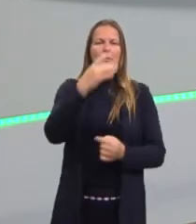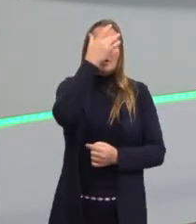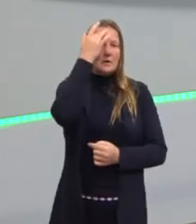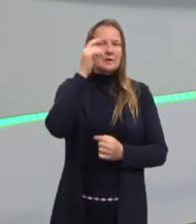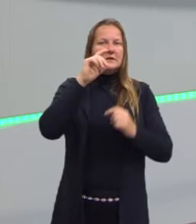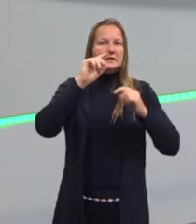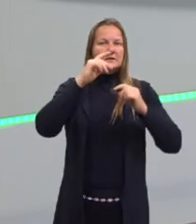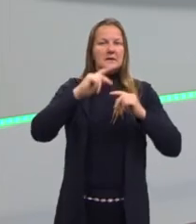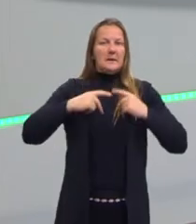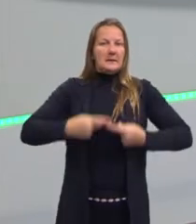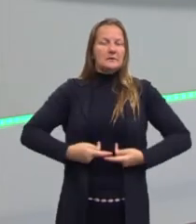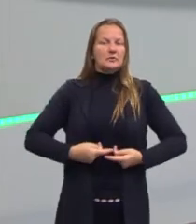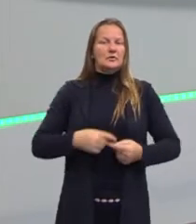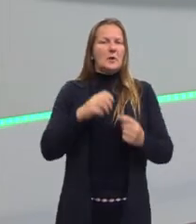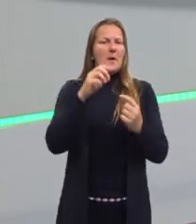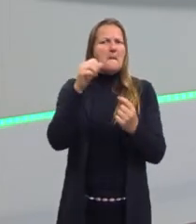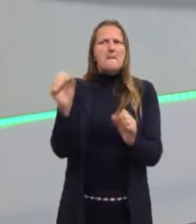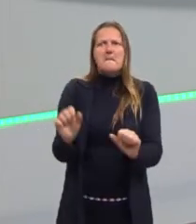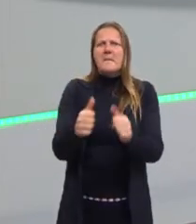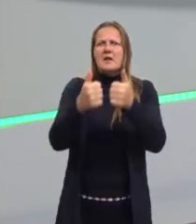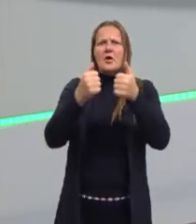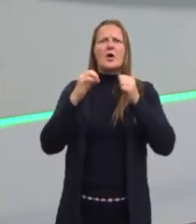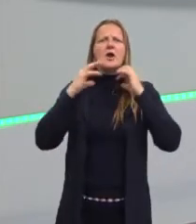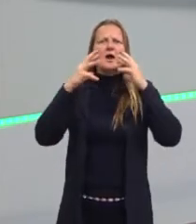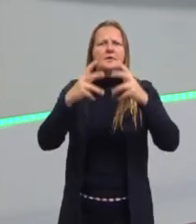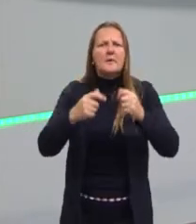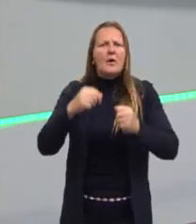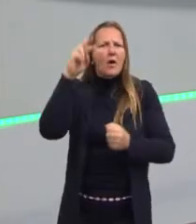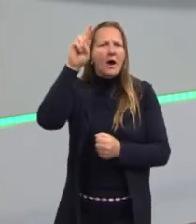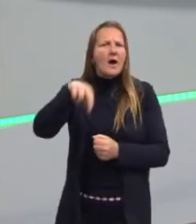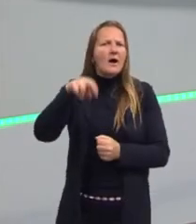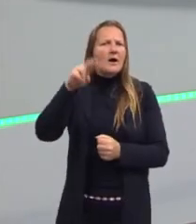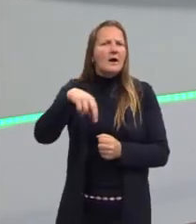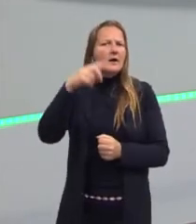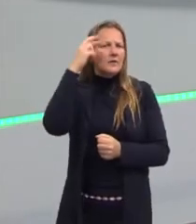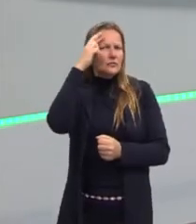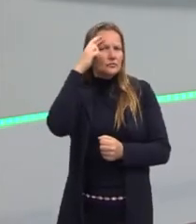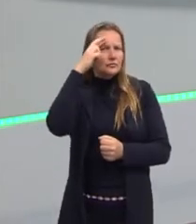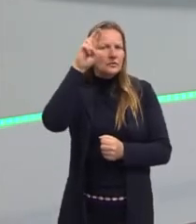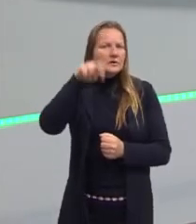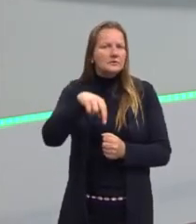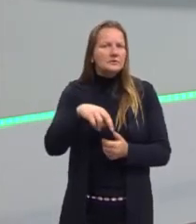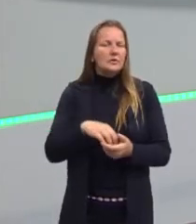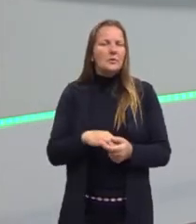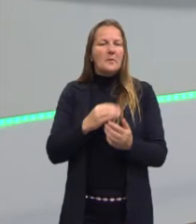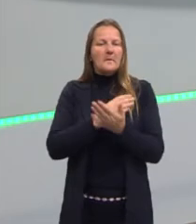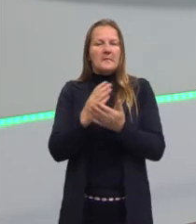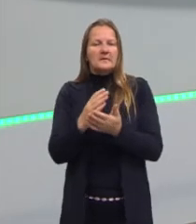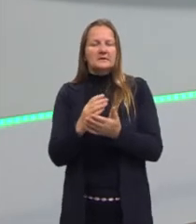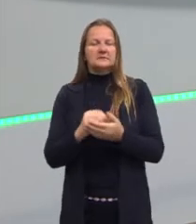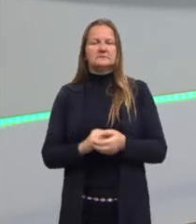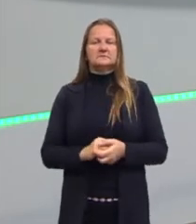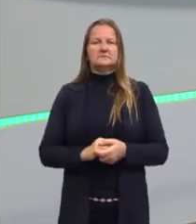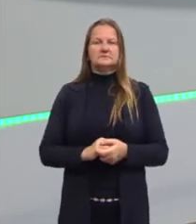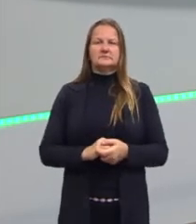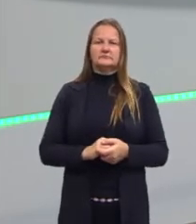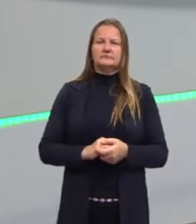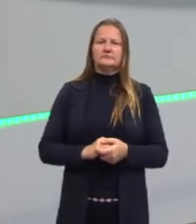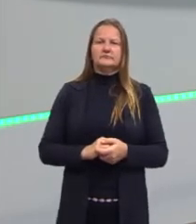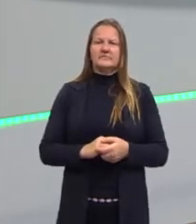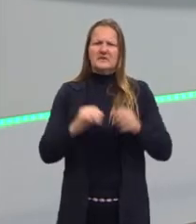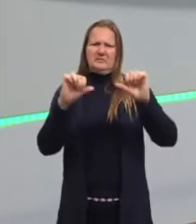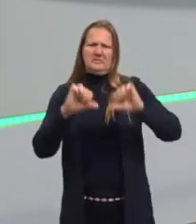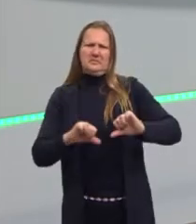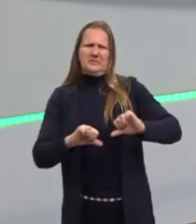é o melhor animal racional, eu vou partir a discussão daí. Mas se eu disser que o ser humano é o pior